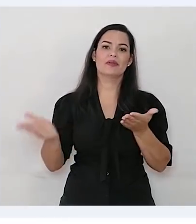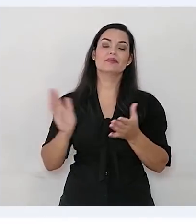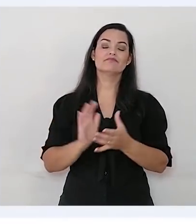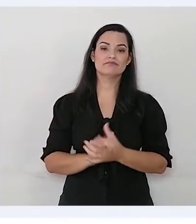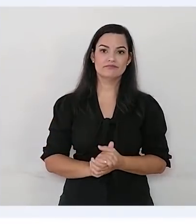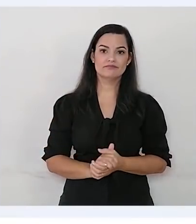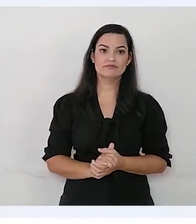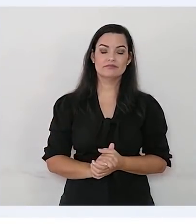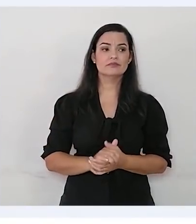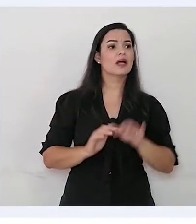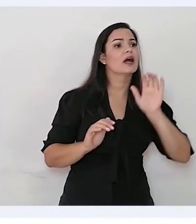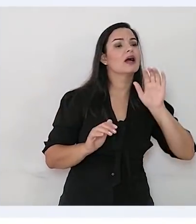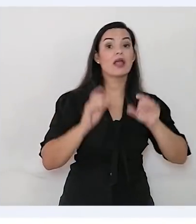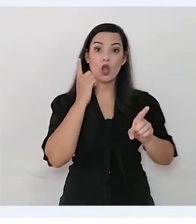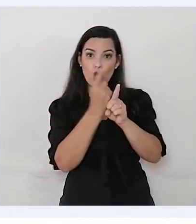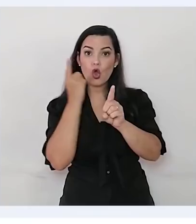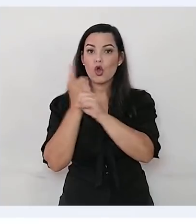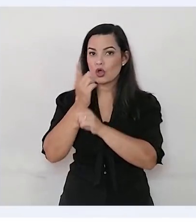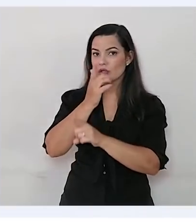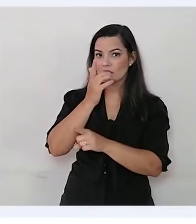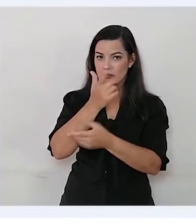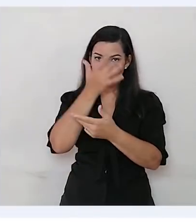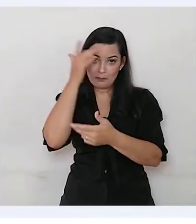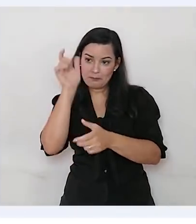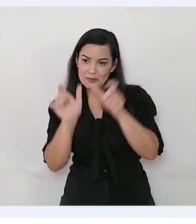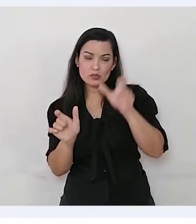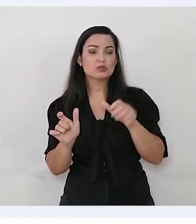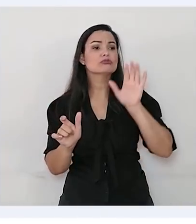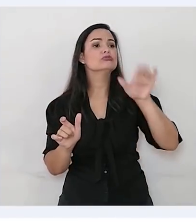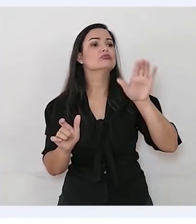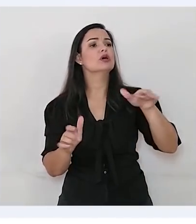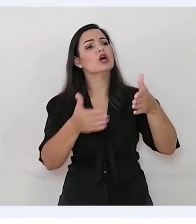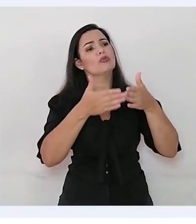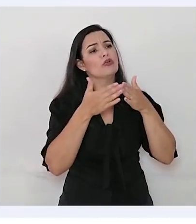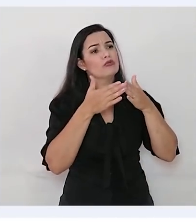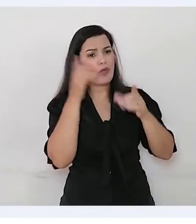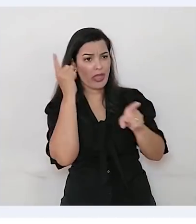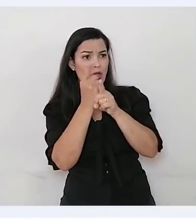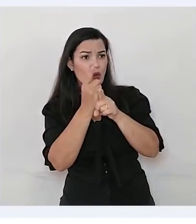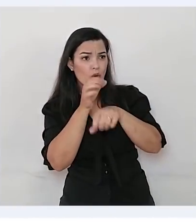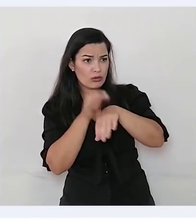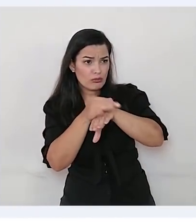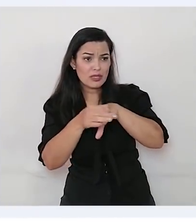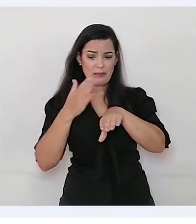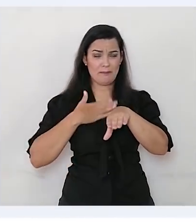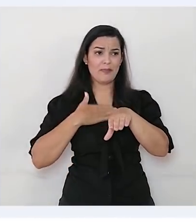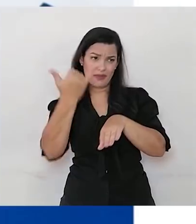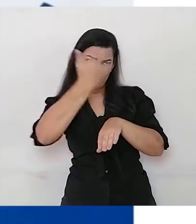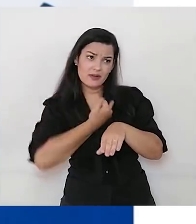E a todos que encontrava, parava para perguntar. Se você as encontrar, faça o favor de me avisar.